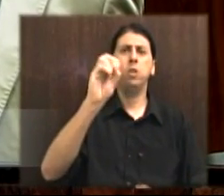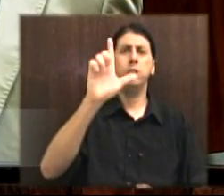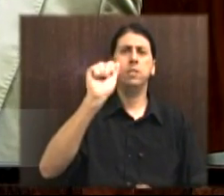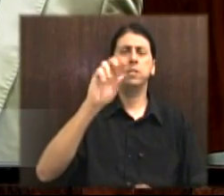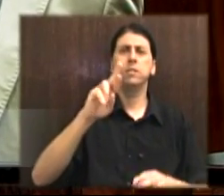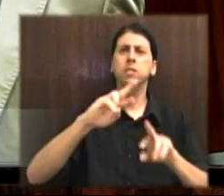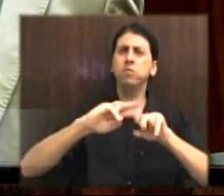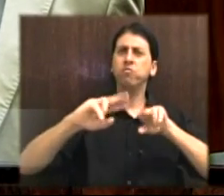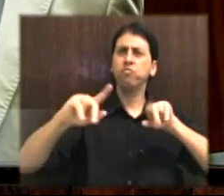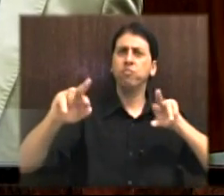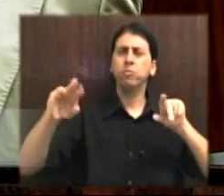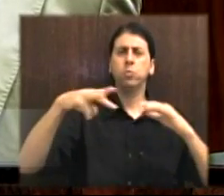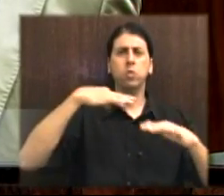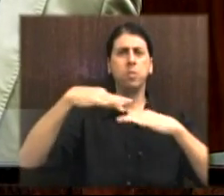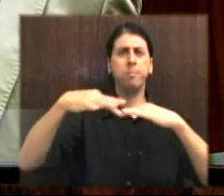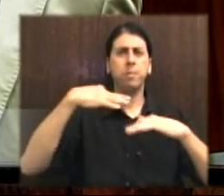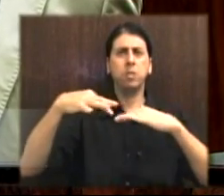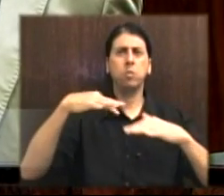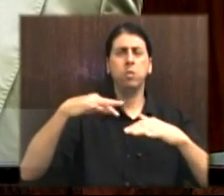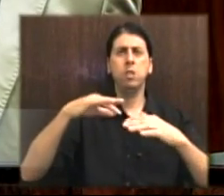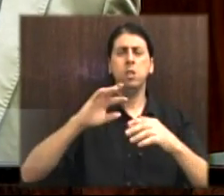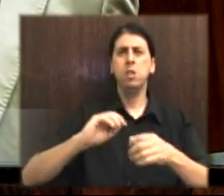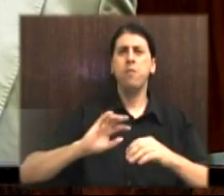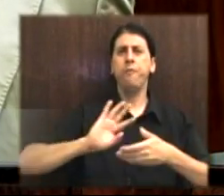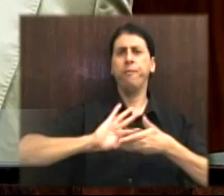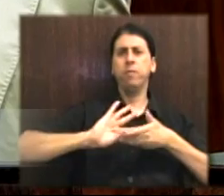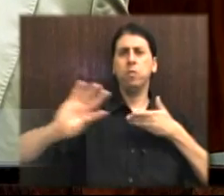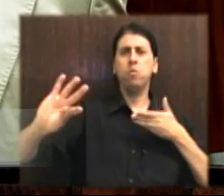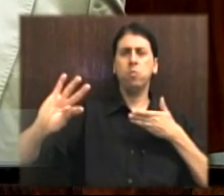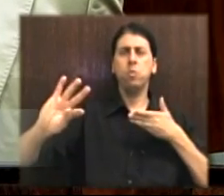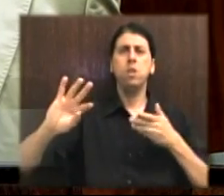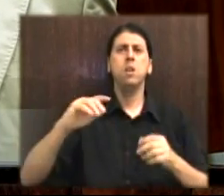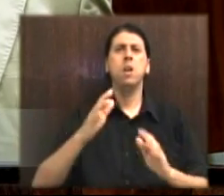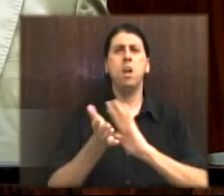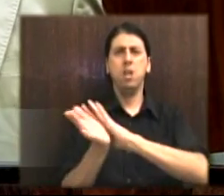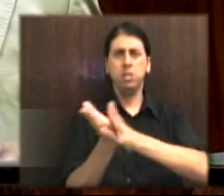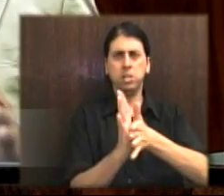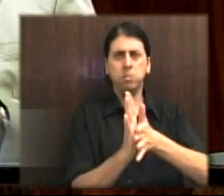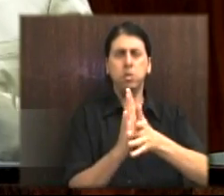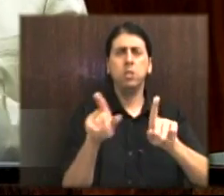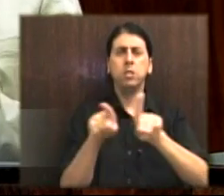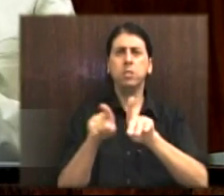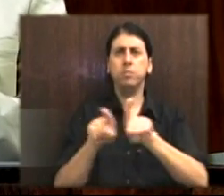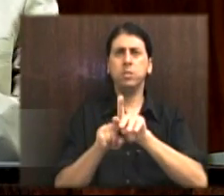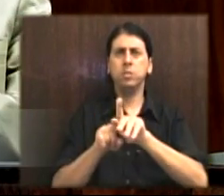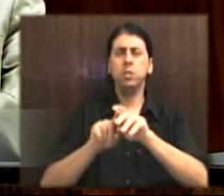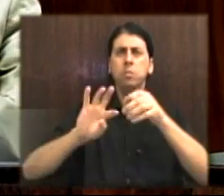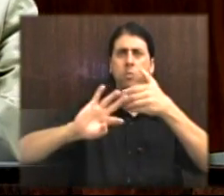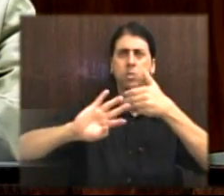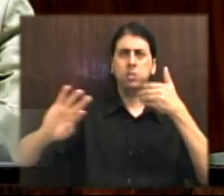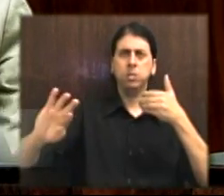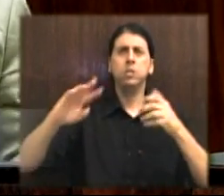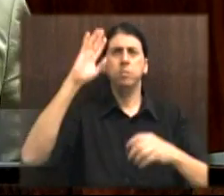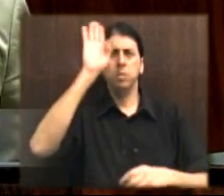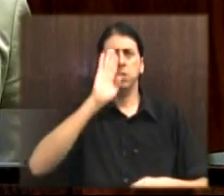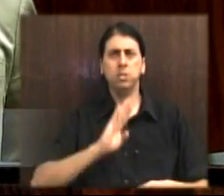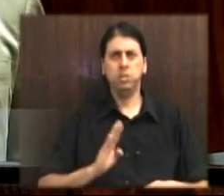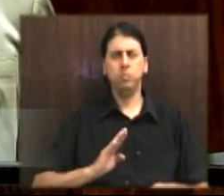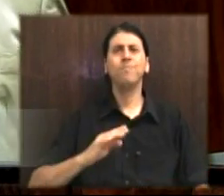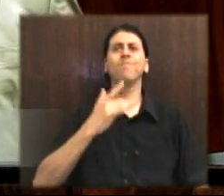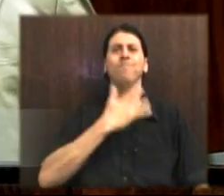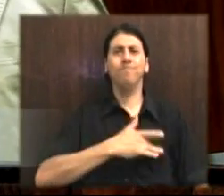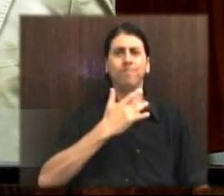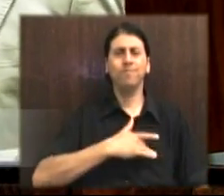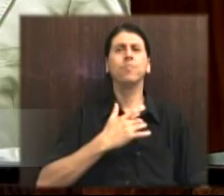que combatem o racismo e combatem o preconceito. O Brasil, lamentavelmente,